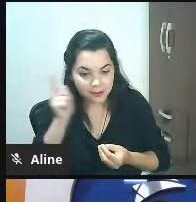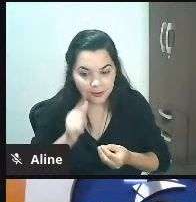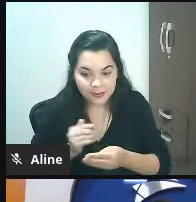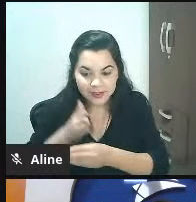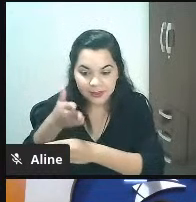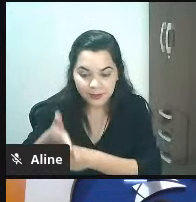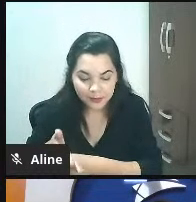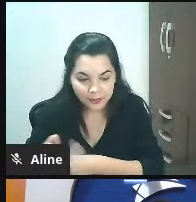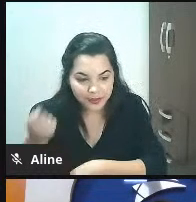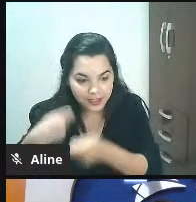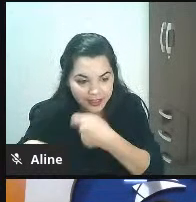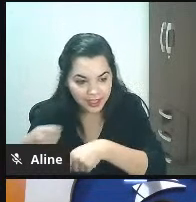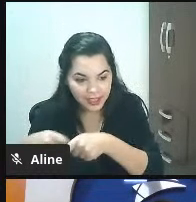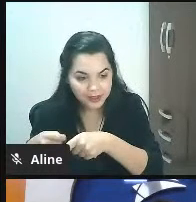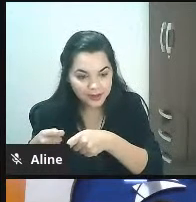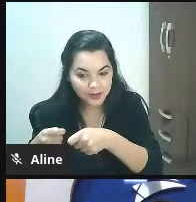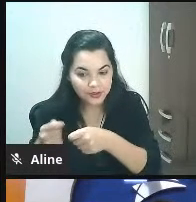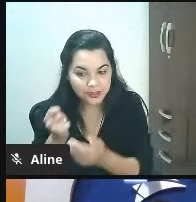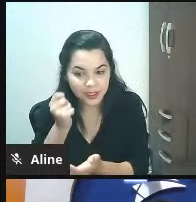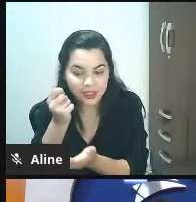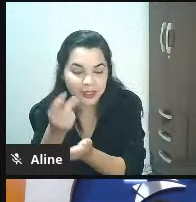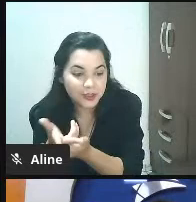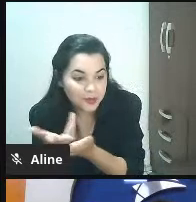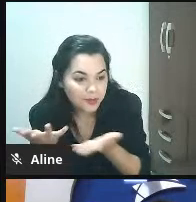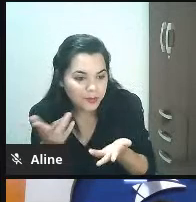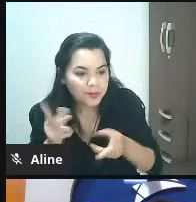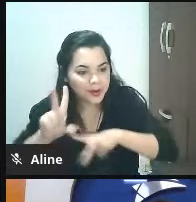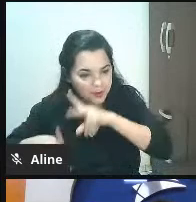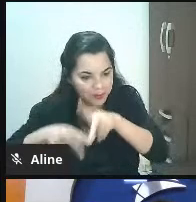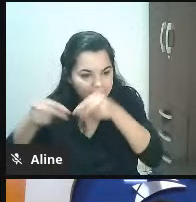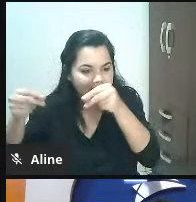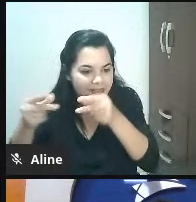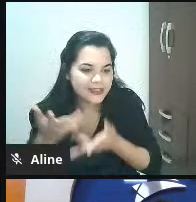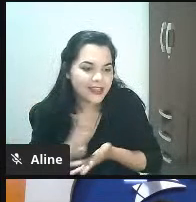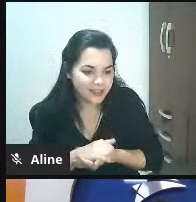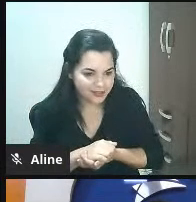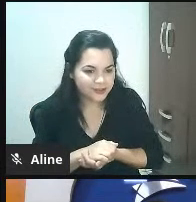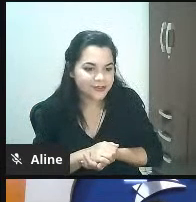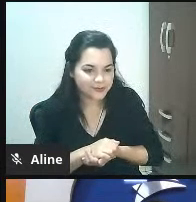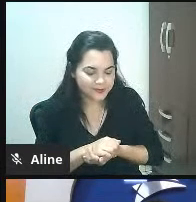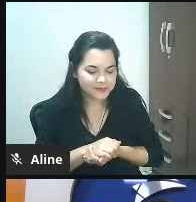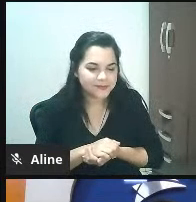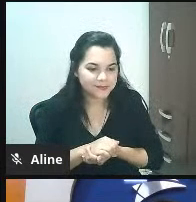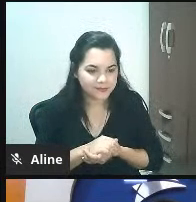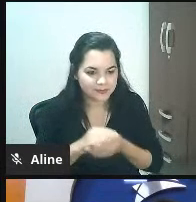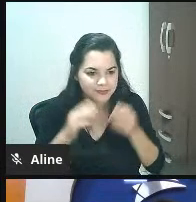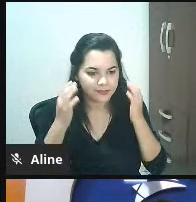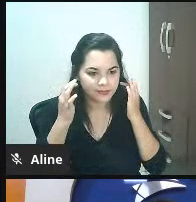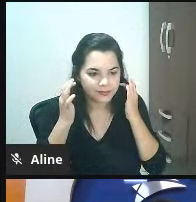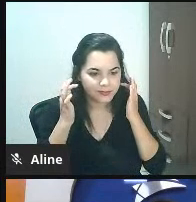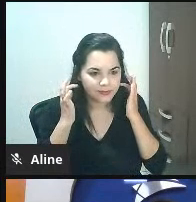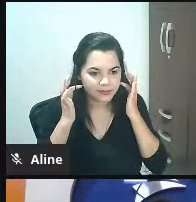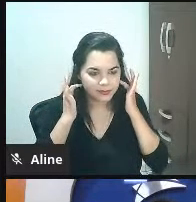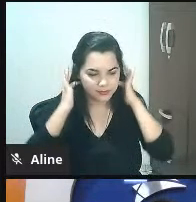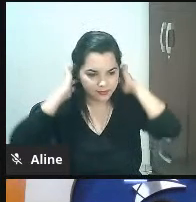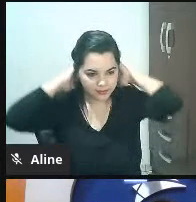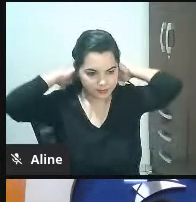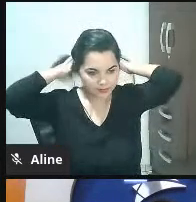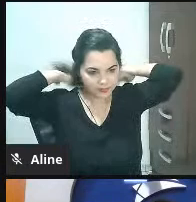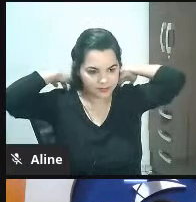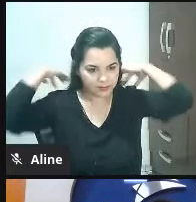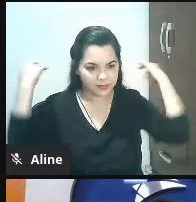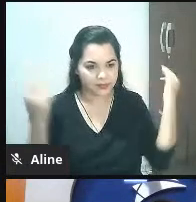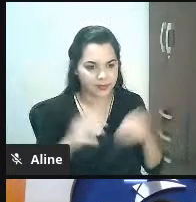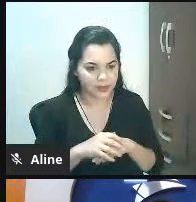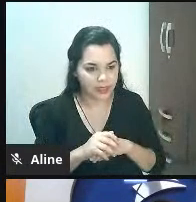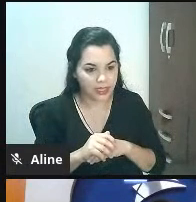vale presente lá da reserva quer dizer quem que ele está atacando aqui agora né quem que ele está atacando no sentido da palavra quem que